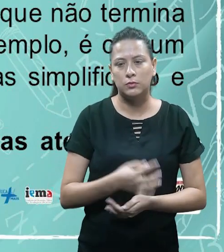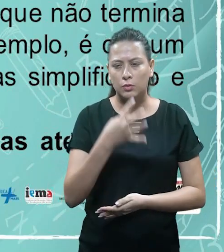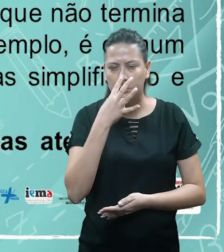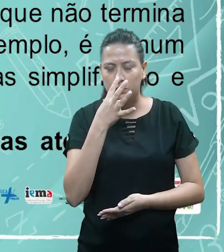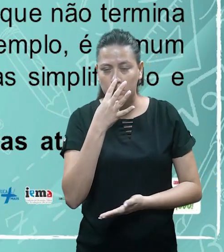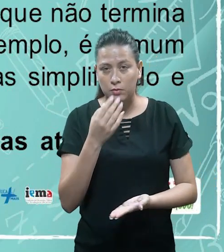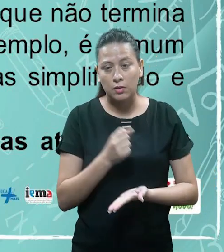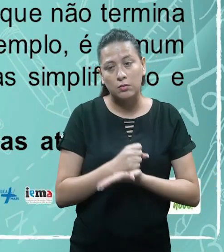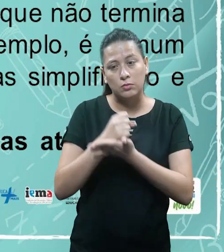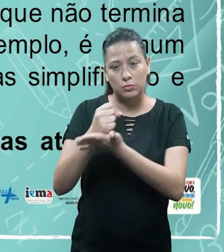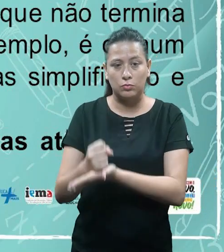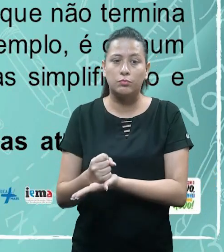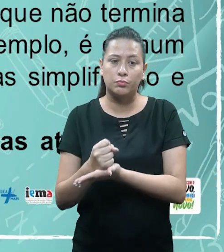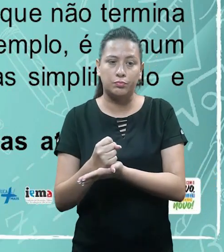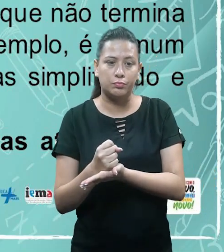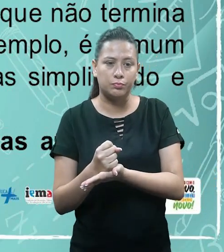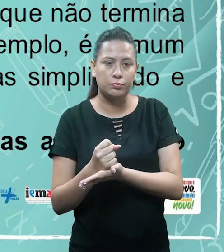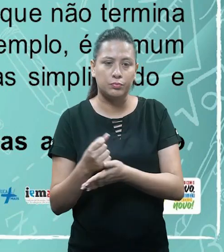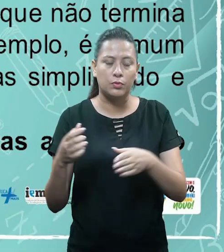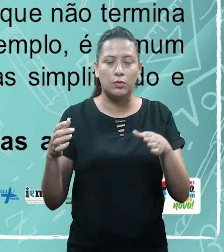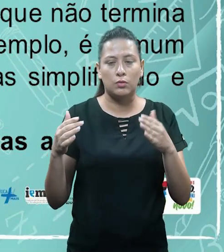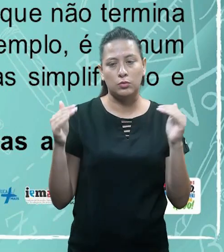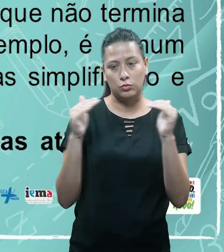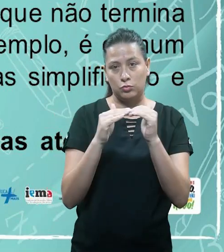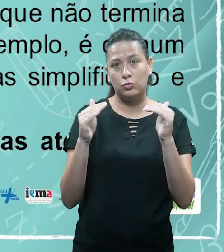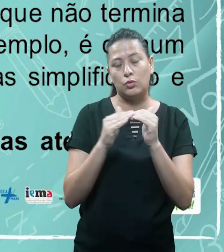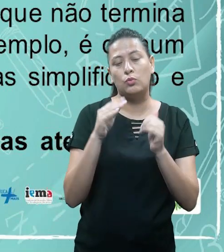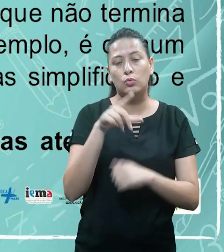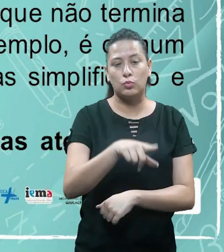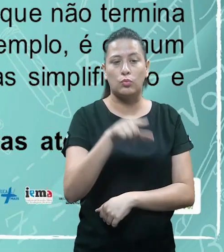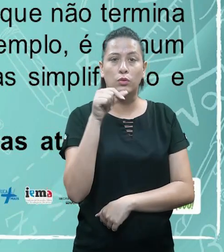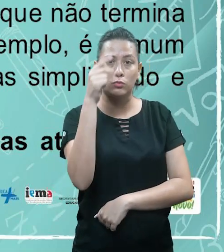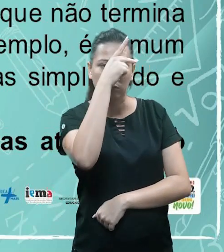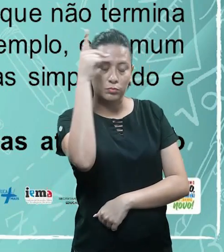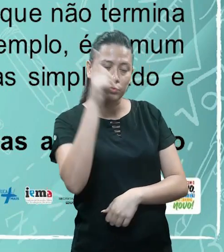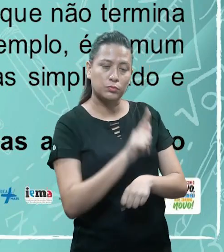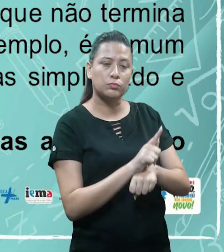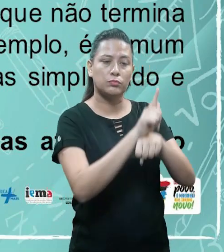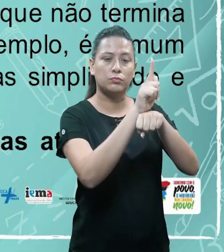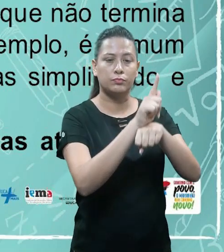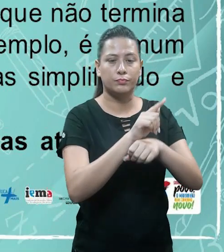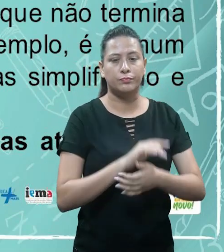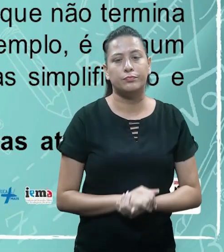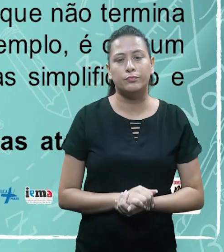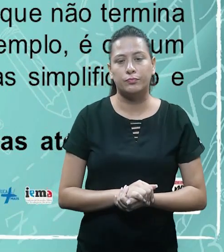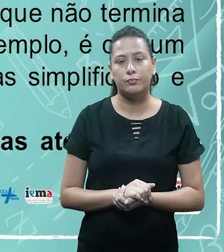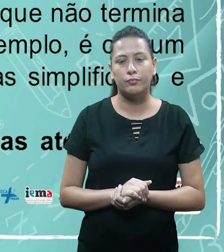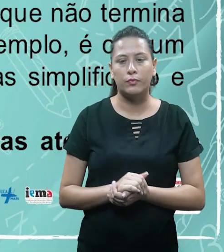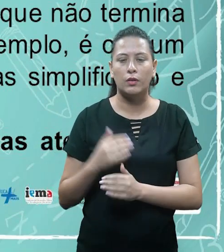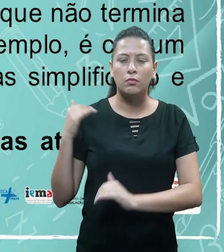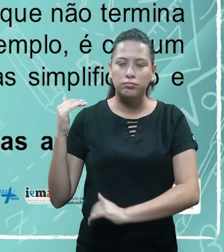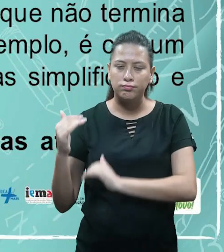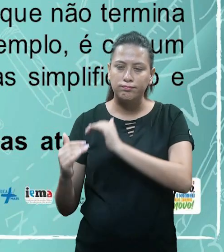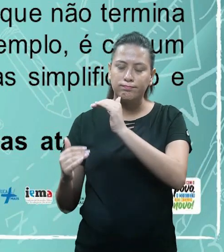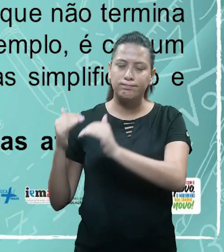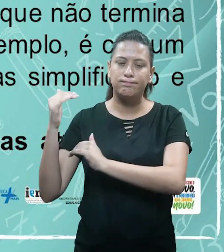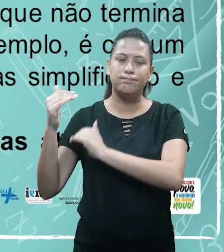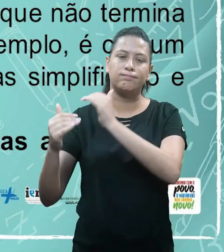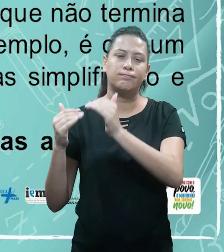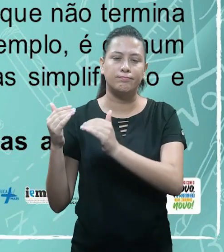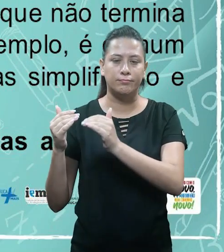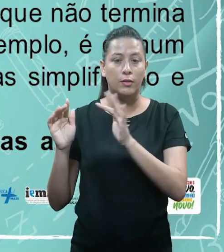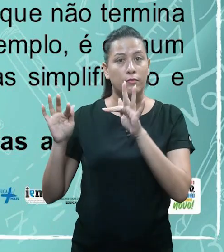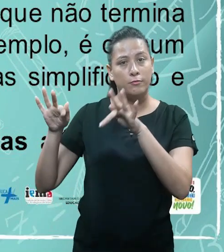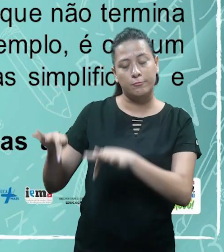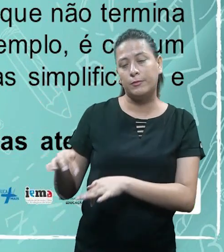suportes à tomada de decisão pelos gestores, certo? Logicamente, esse é um processo de construção que não termina nunca, ou seja, o plano de